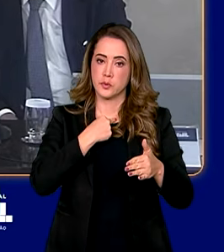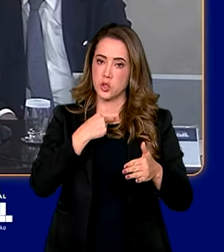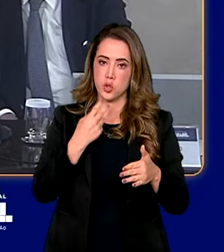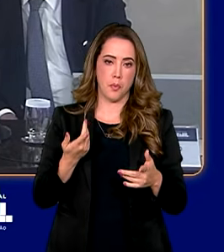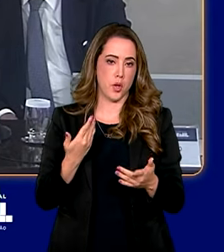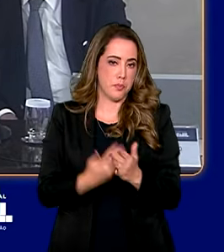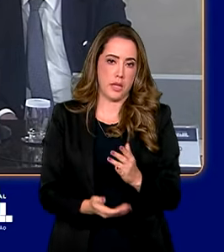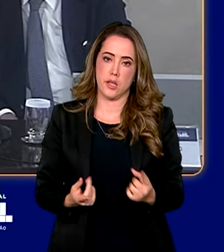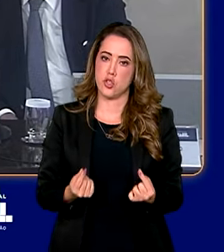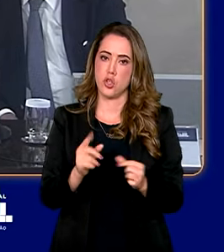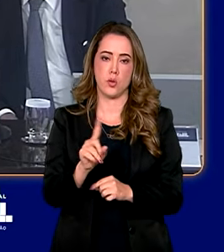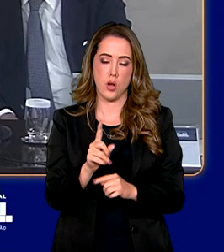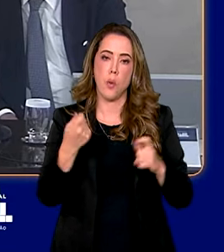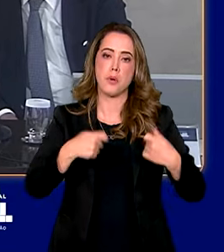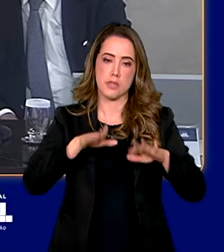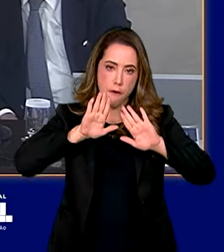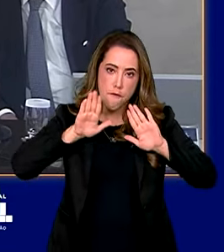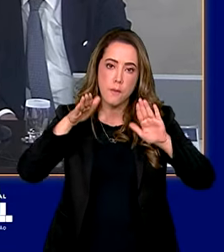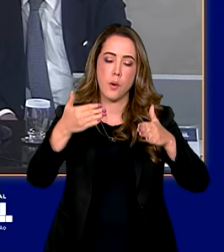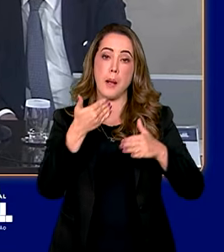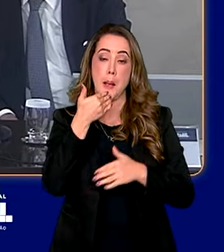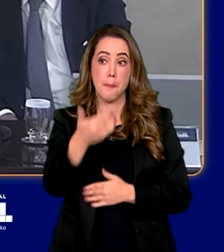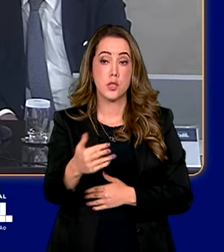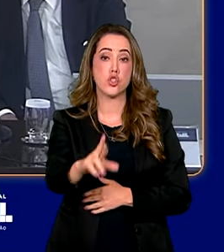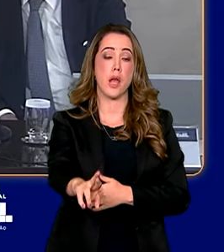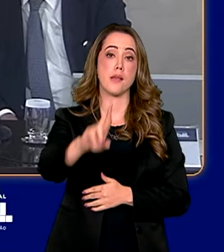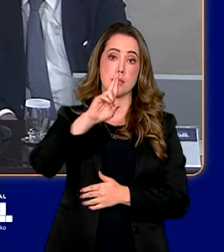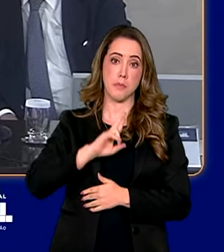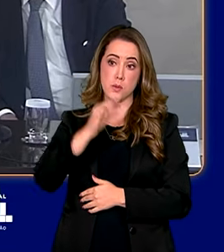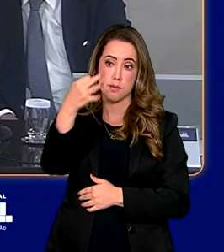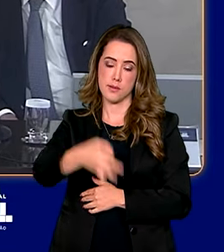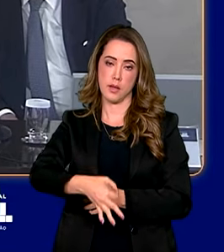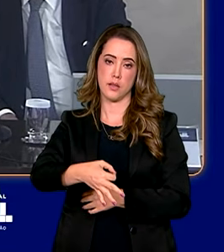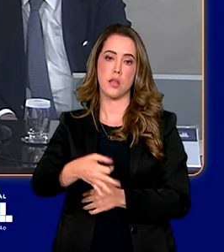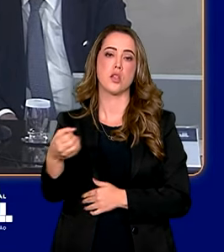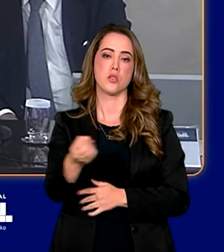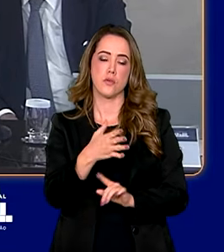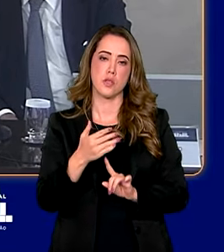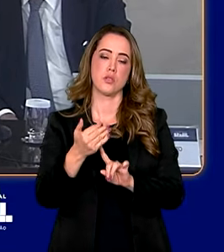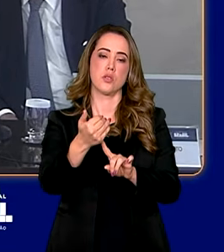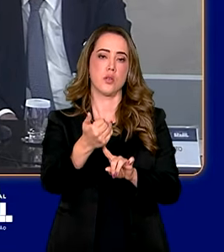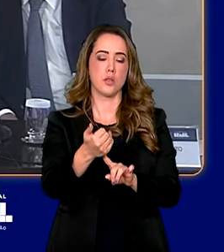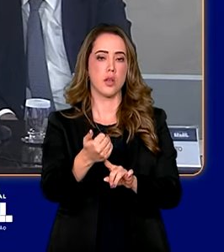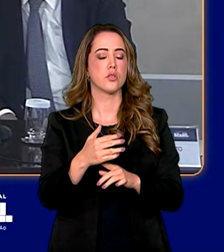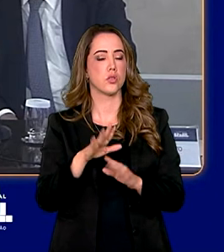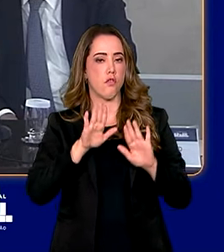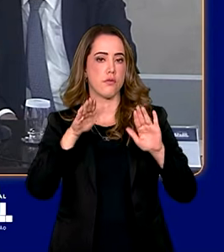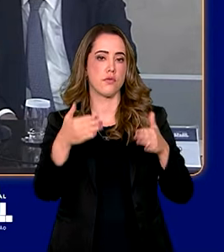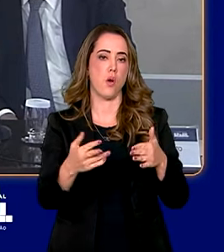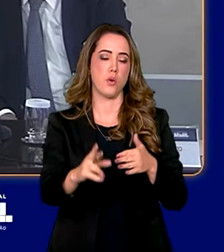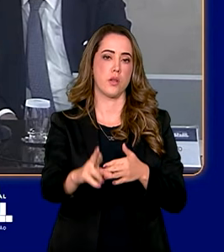recursos, temos que ter foco e cobrar resultados na inovação. Foco e resultado.